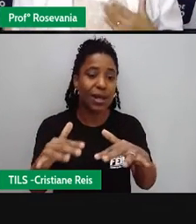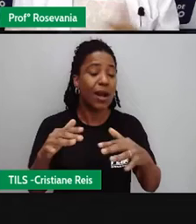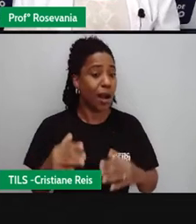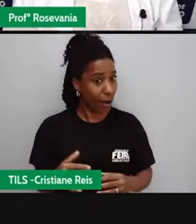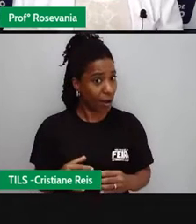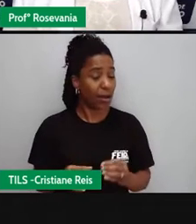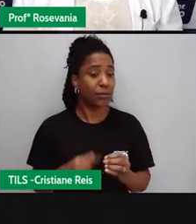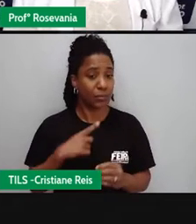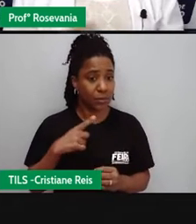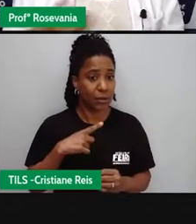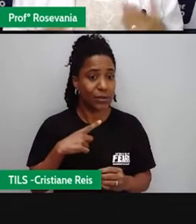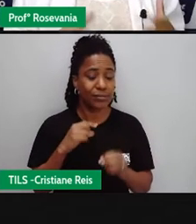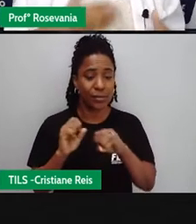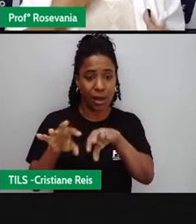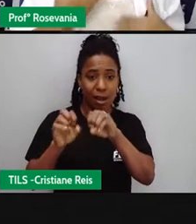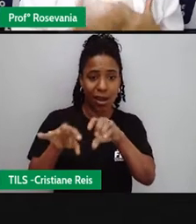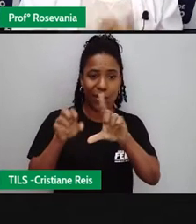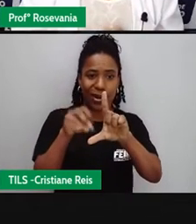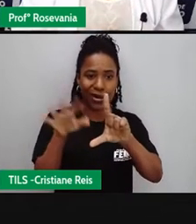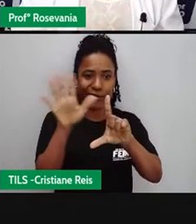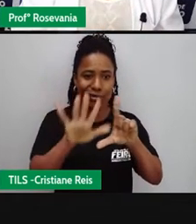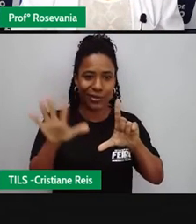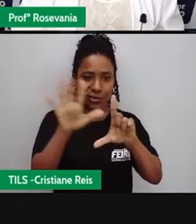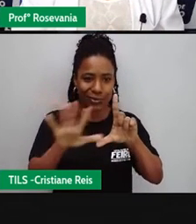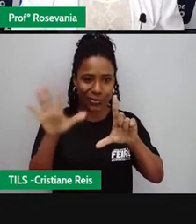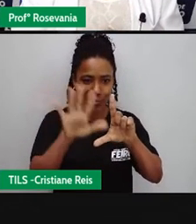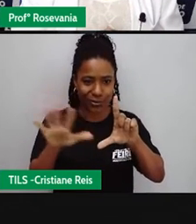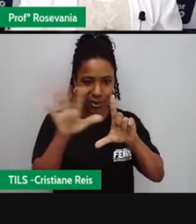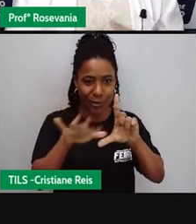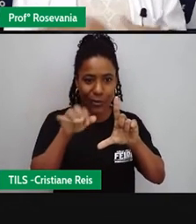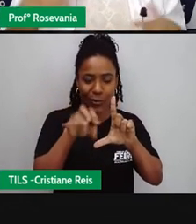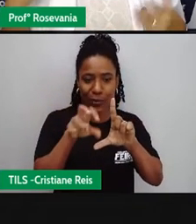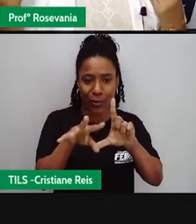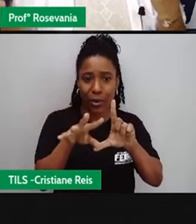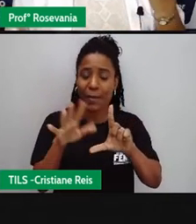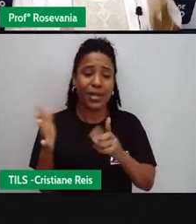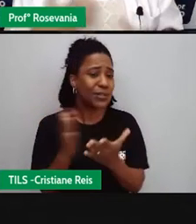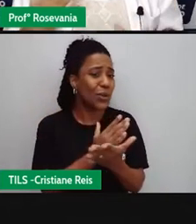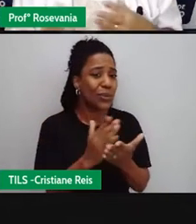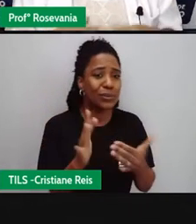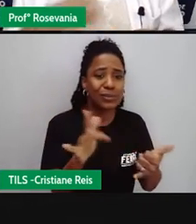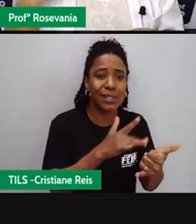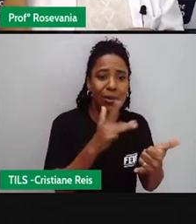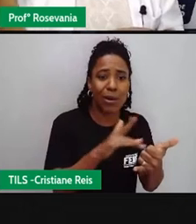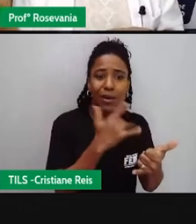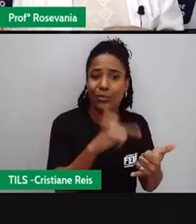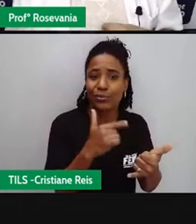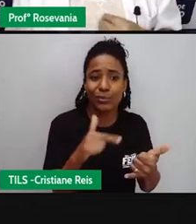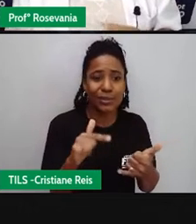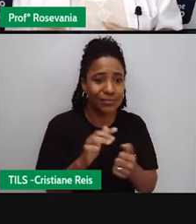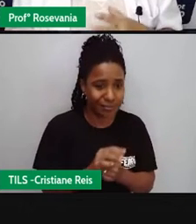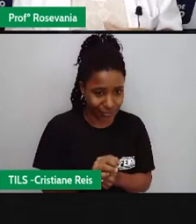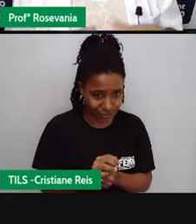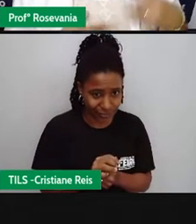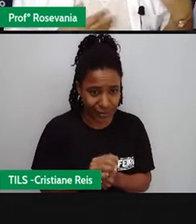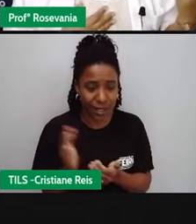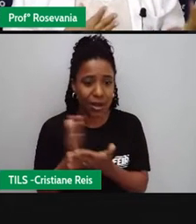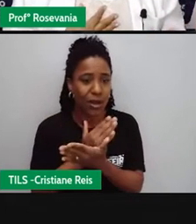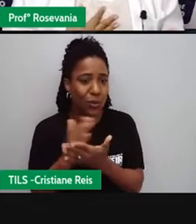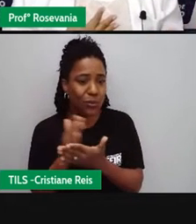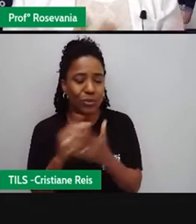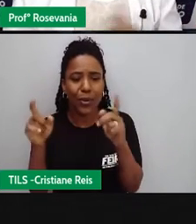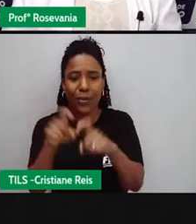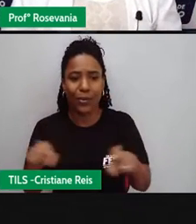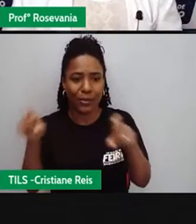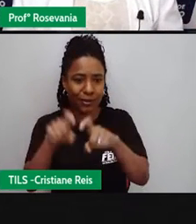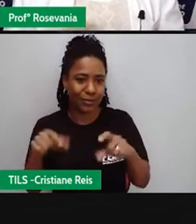mas não é todo aluno que tem celular, não é todo mundo, não todo aluno que tem um computador. Muitos desses alunos, eles têm essas aulas usando